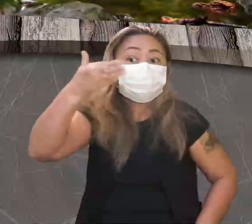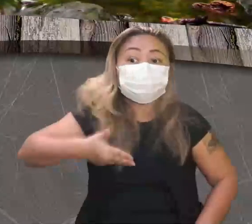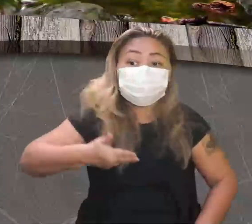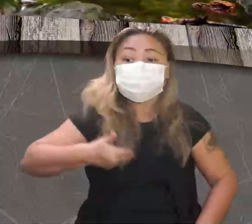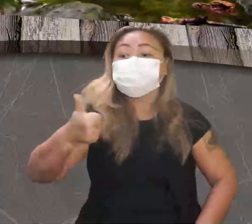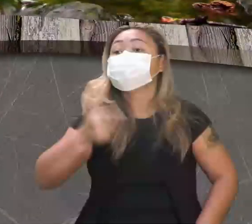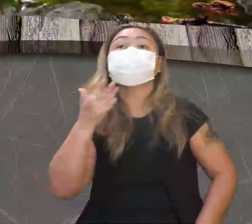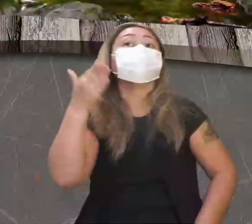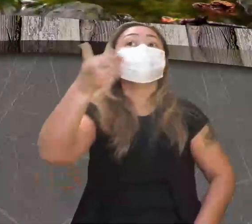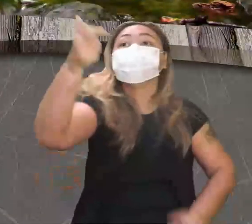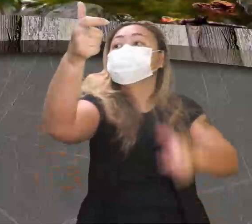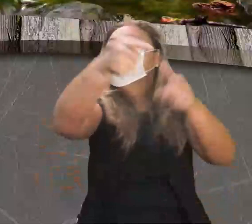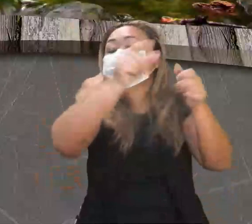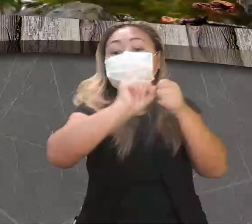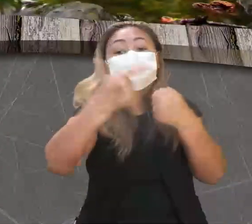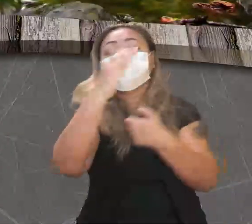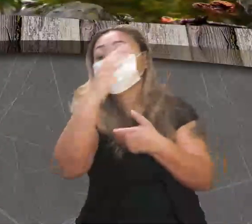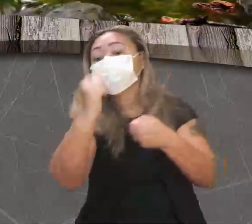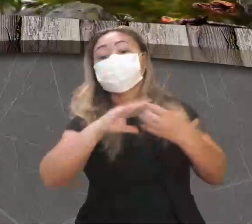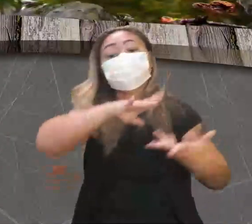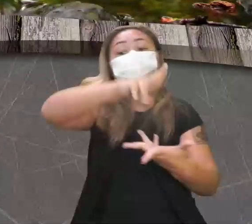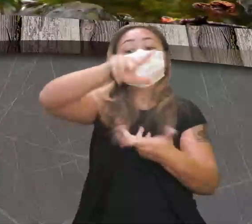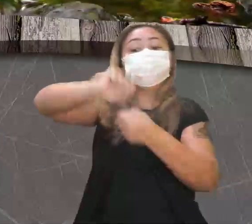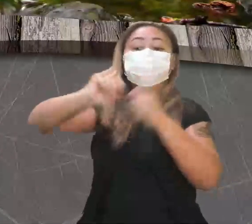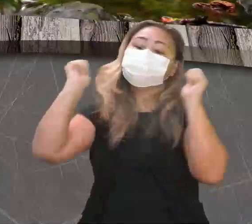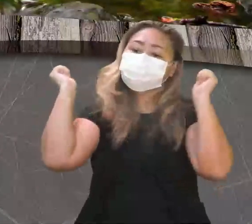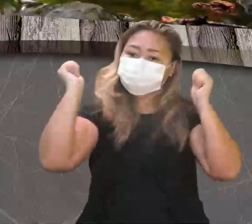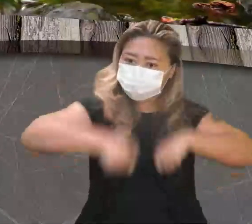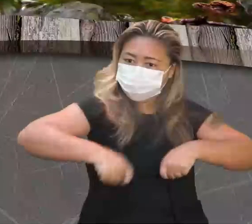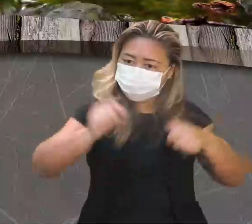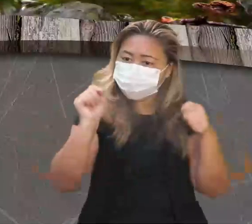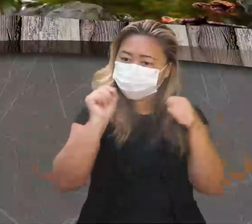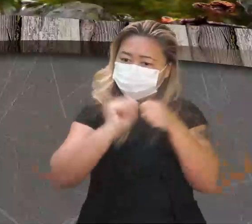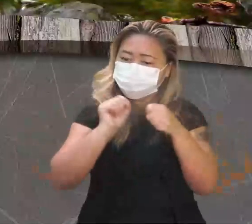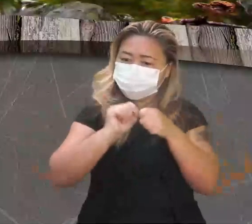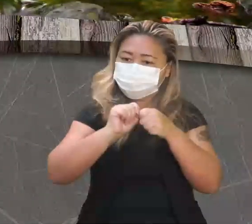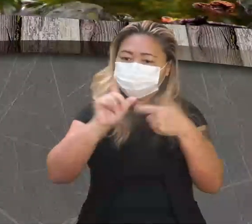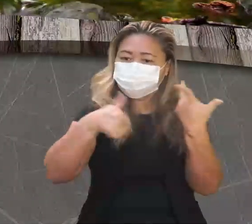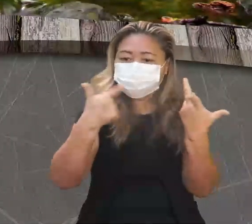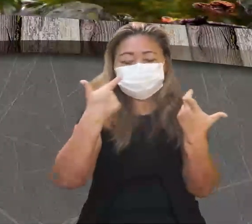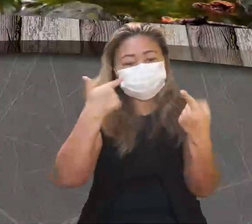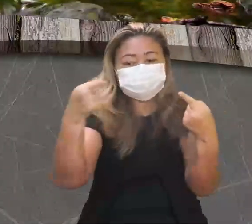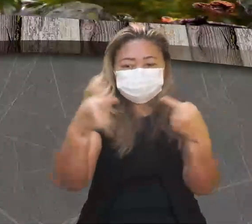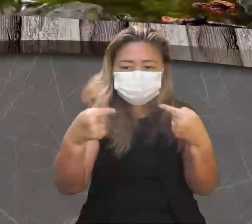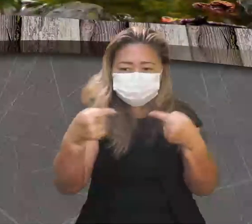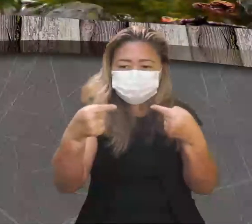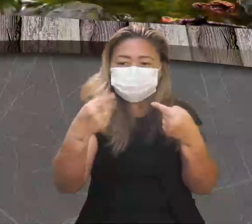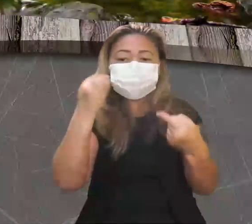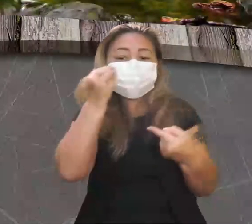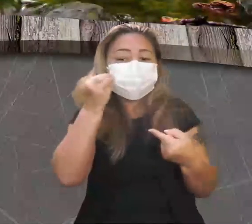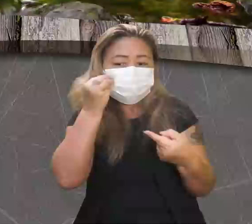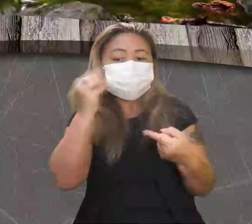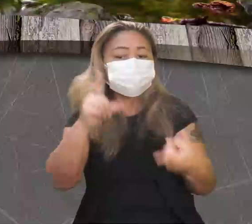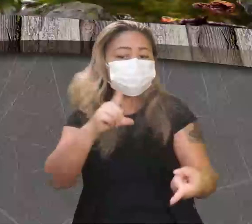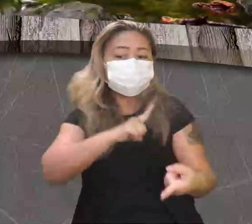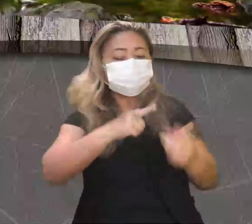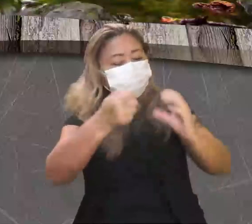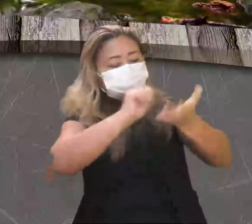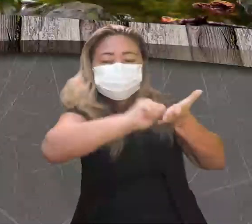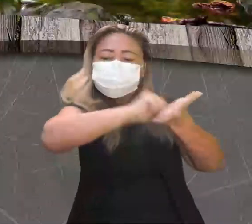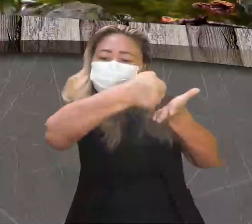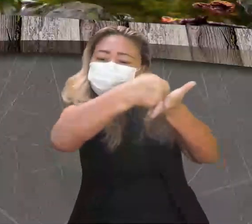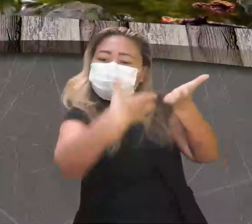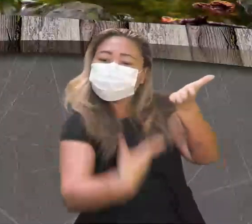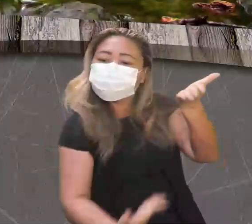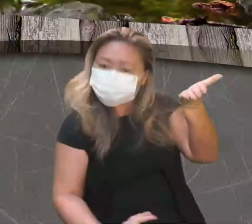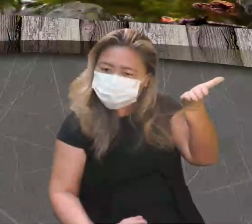eu, em qualquer lugar, ou qualquer outro cientista no mundo, possam também fazer as suas deduções a partir do experimento que você descreveu